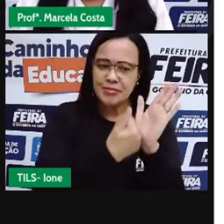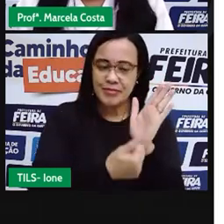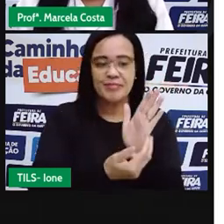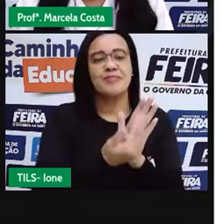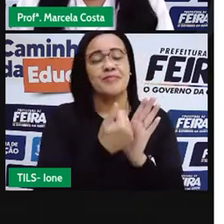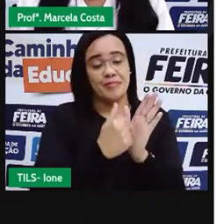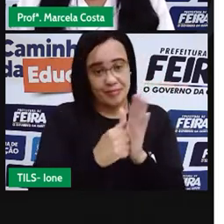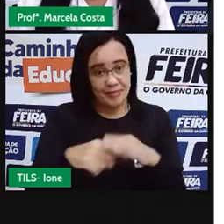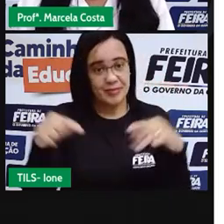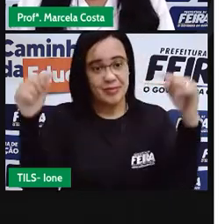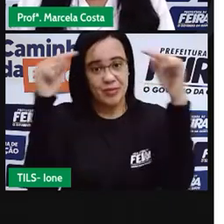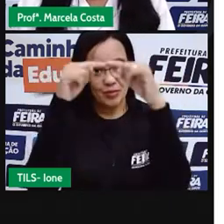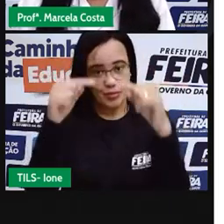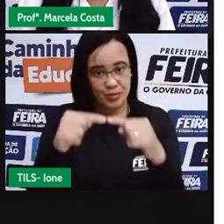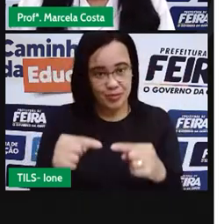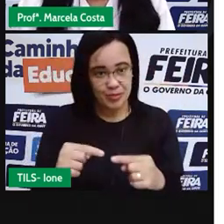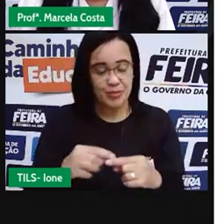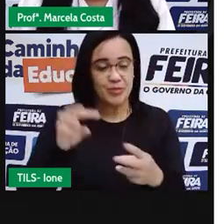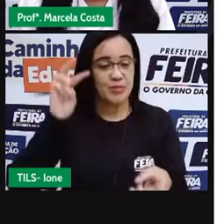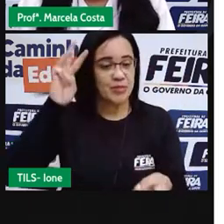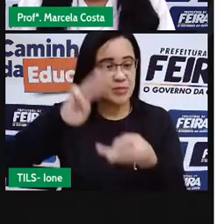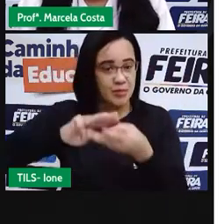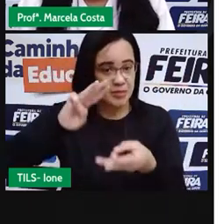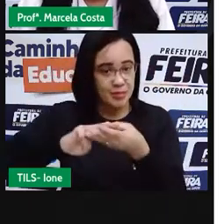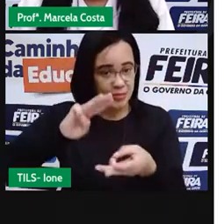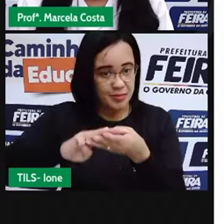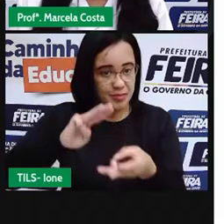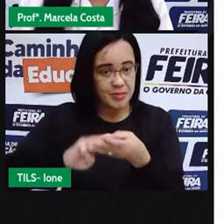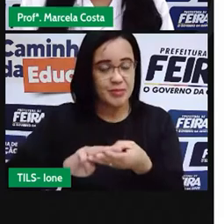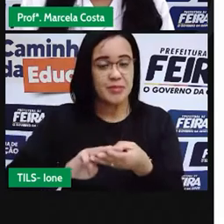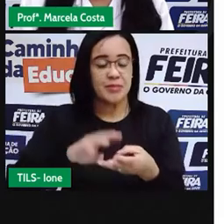geométricas que nós vimos nelas.